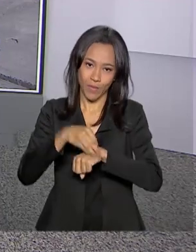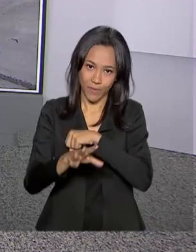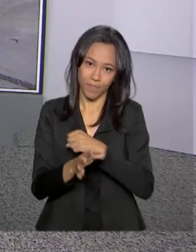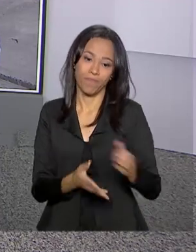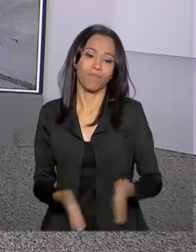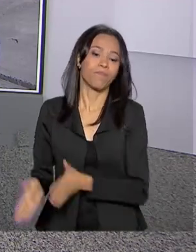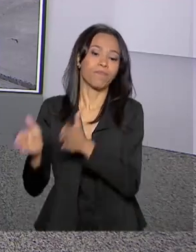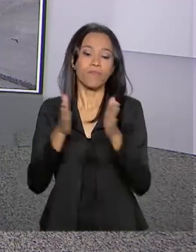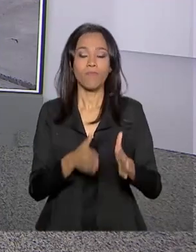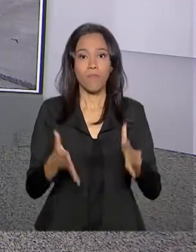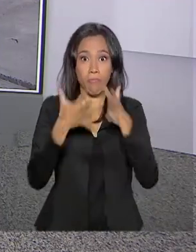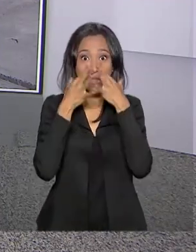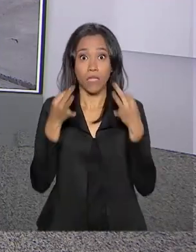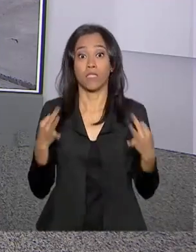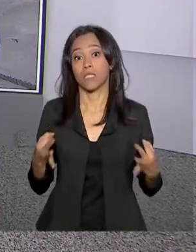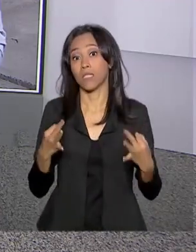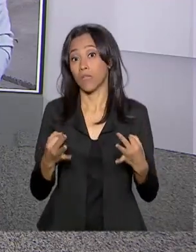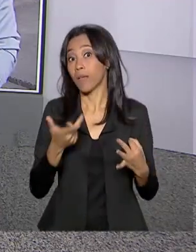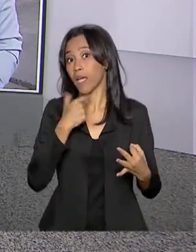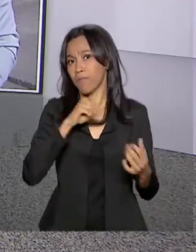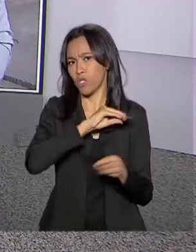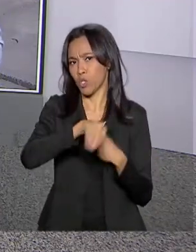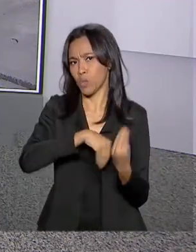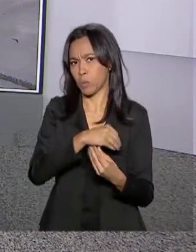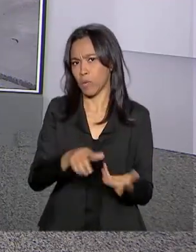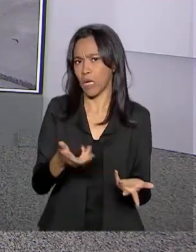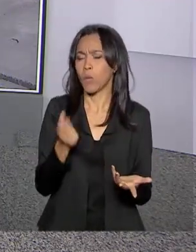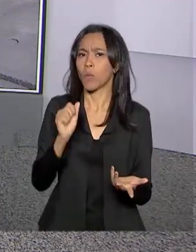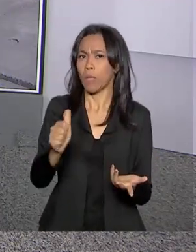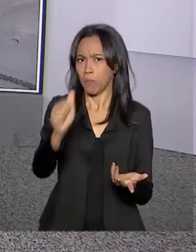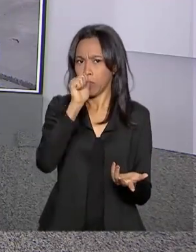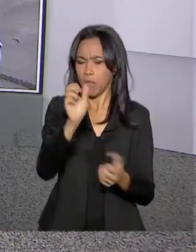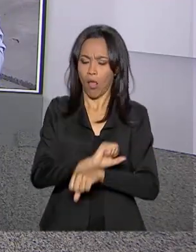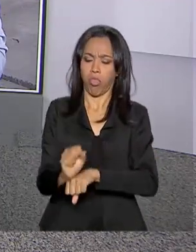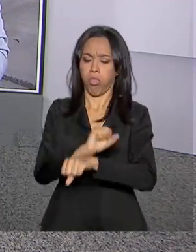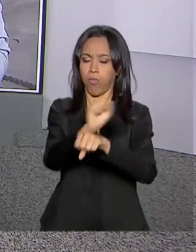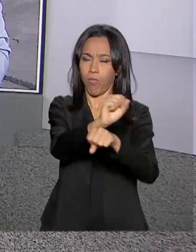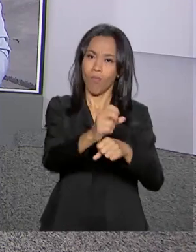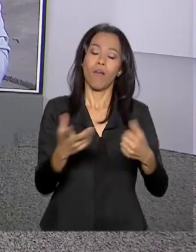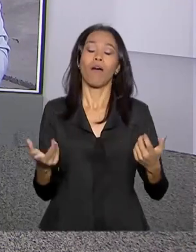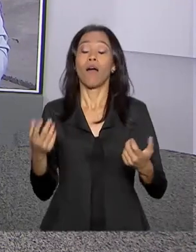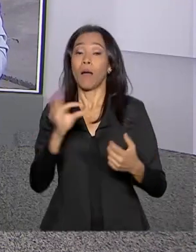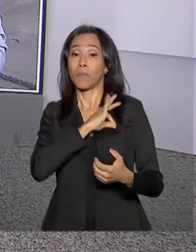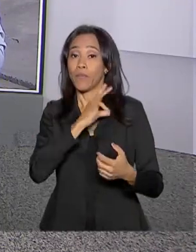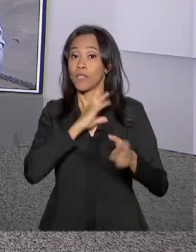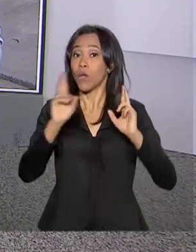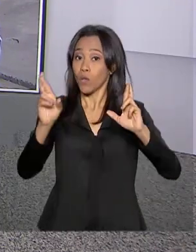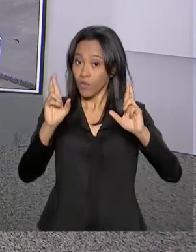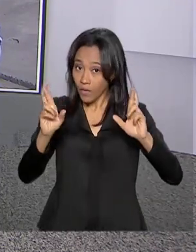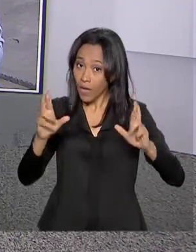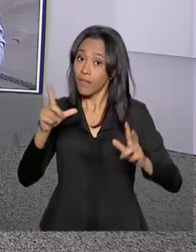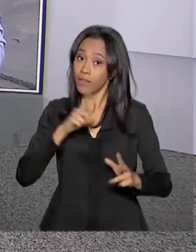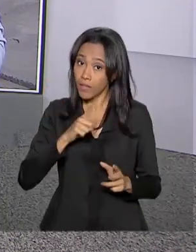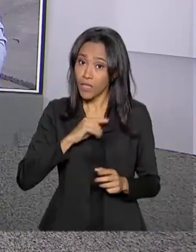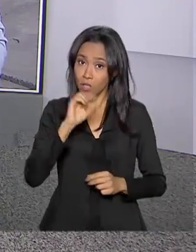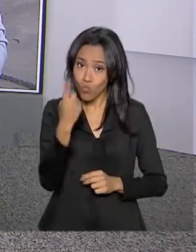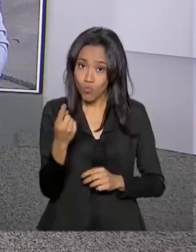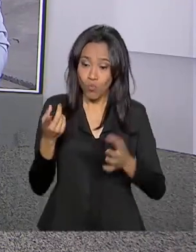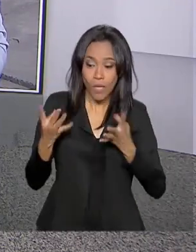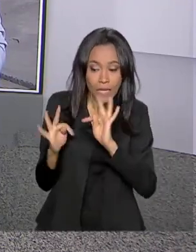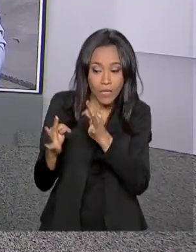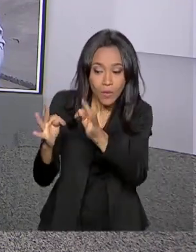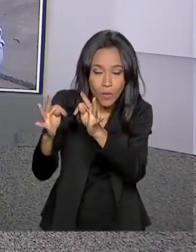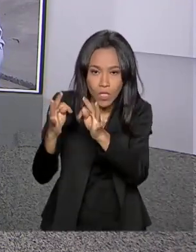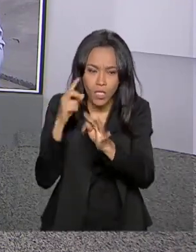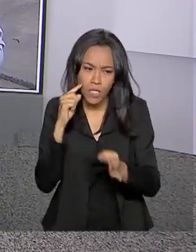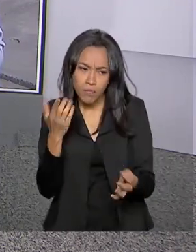E um alerta para quem gosta de misturar bebida e direção. A Polícia Rodoviária Federal está colocando em funcionamento um equipamento que identifica